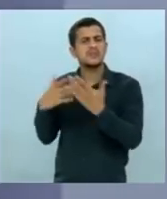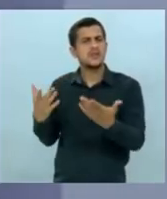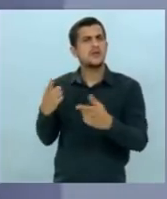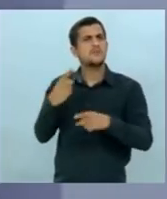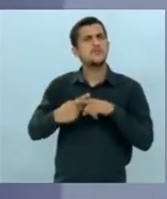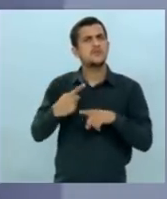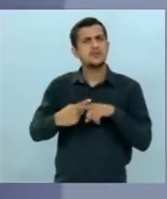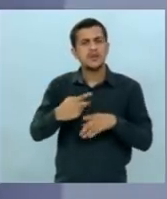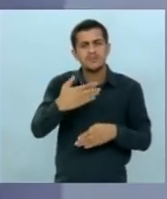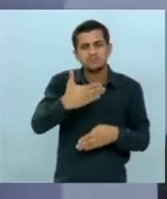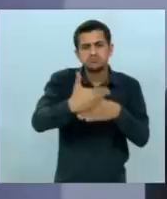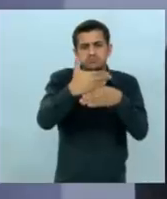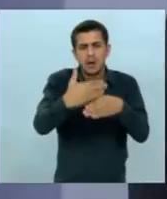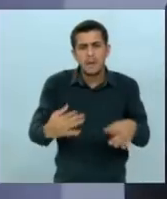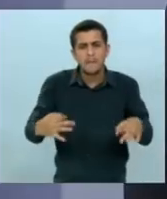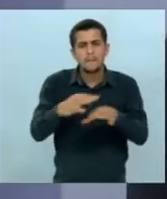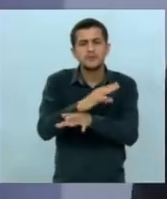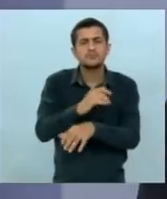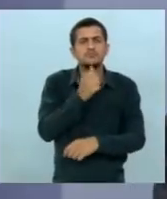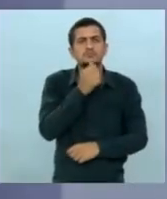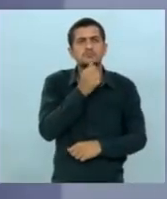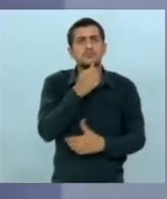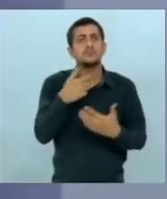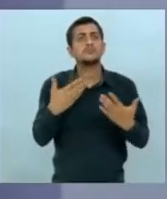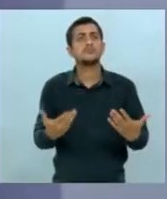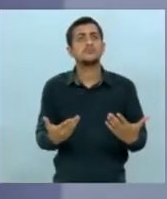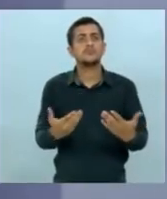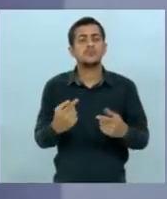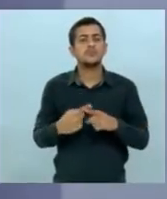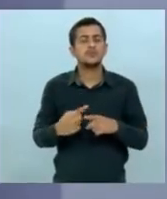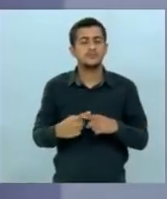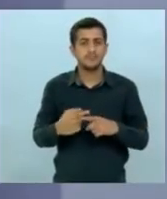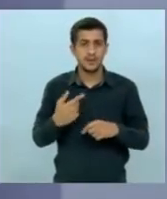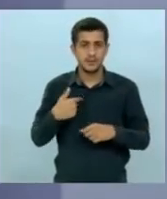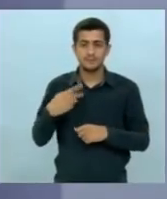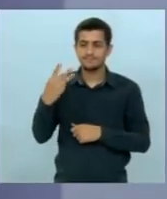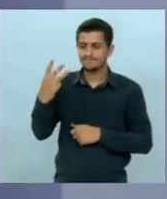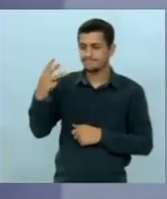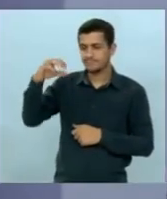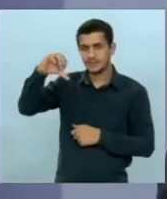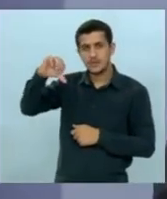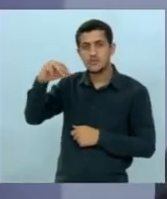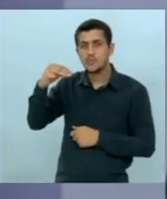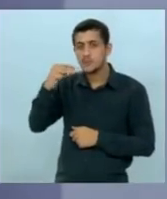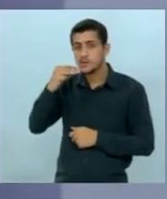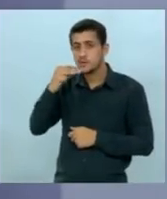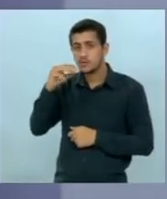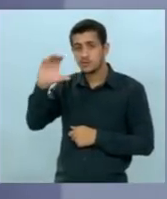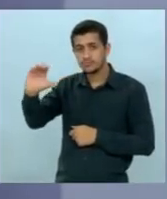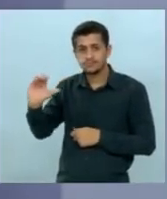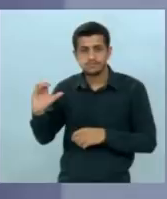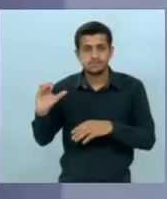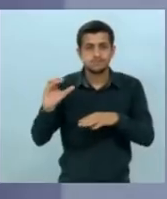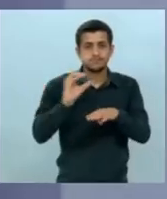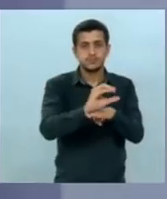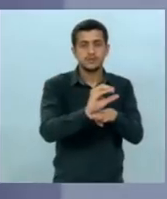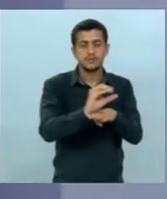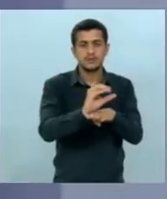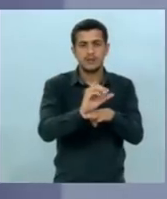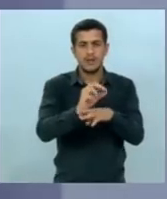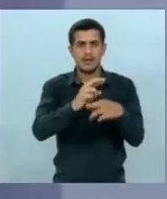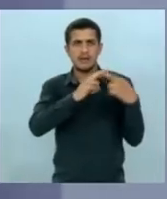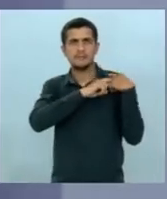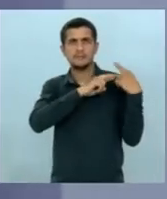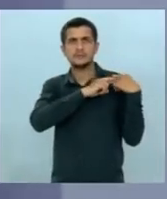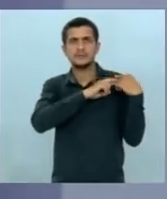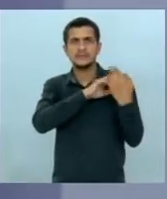nós não terminamos ainda o aquário do Pantanal porque se eu gastar esses 39 lá no aquário e ser responsabilidade pelas